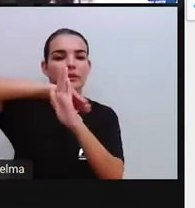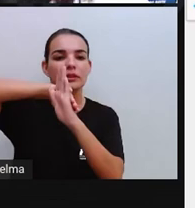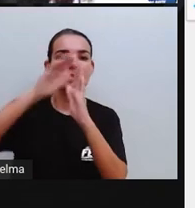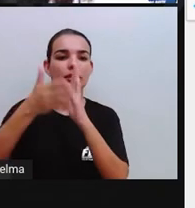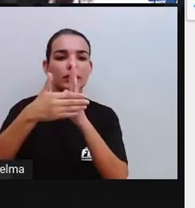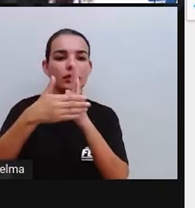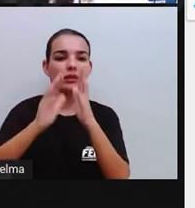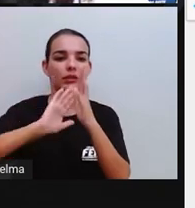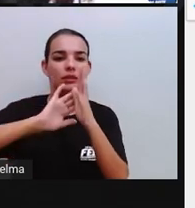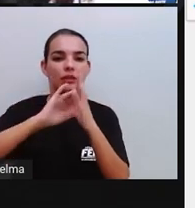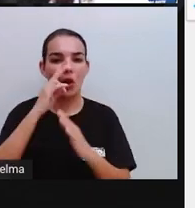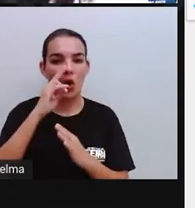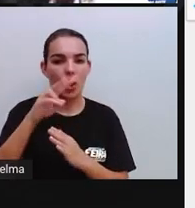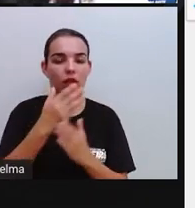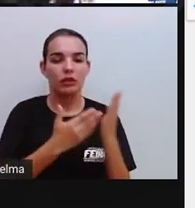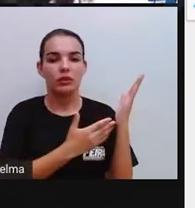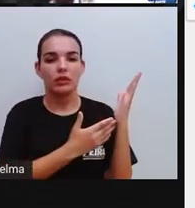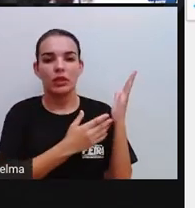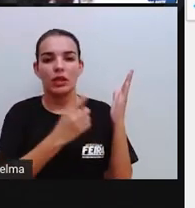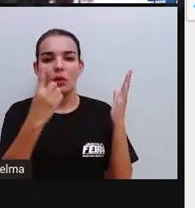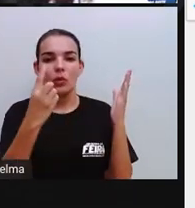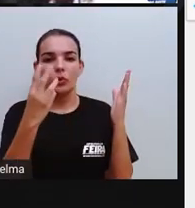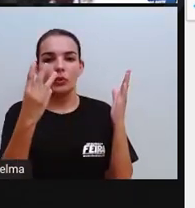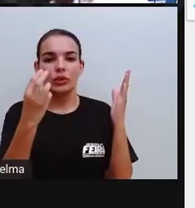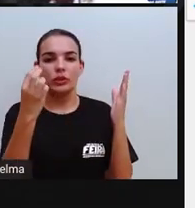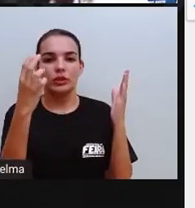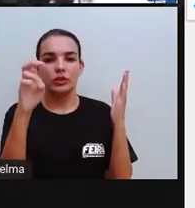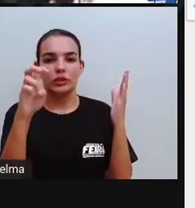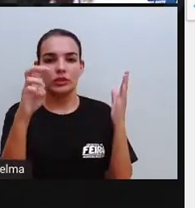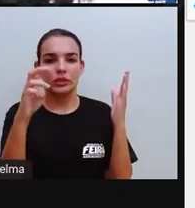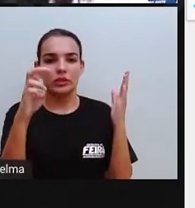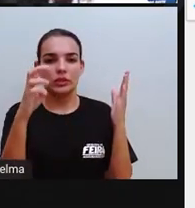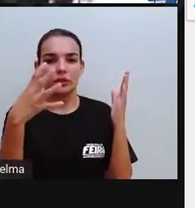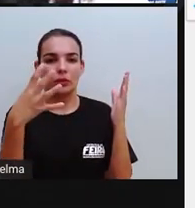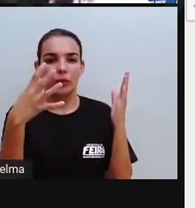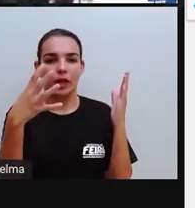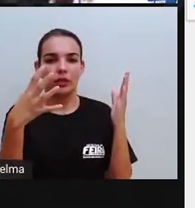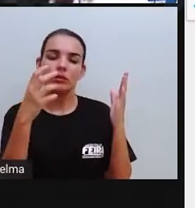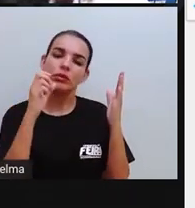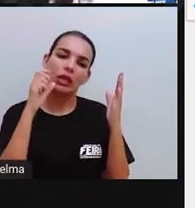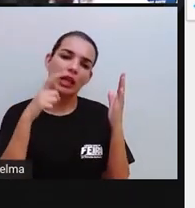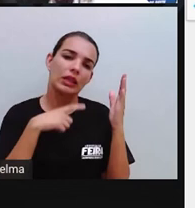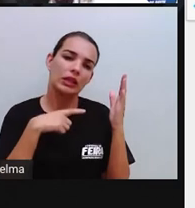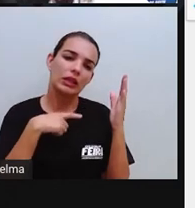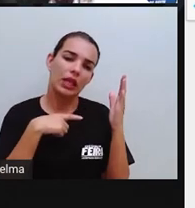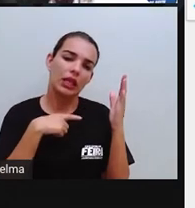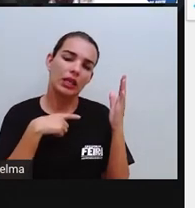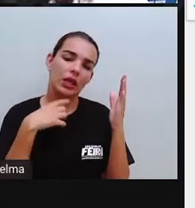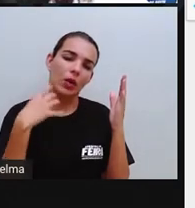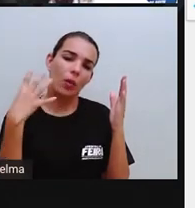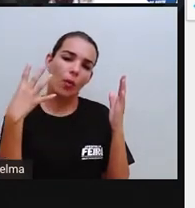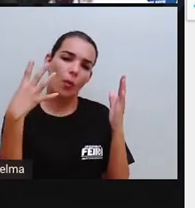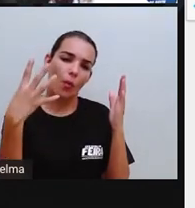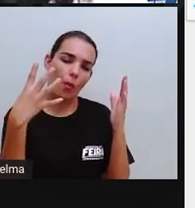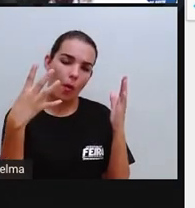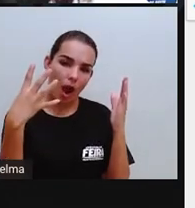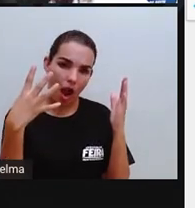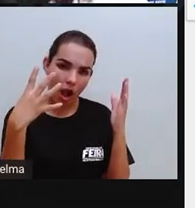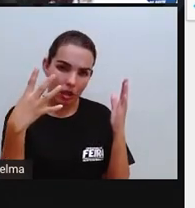Olha lá. Um, dois, três, quatro. Então, são quatro